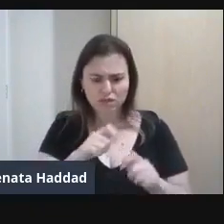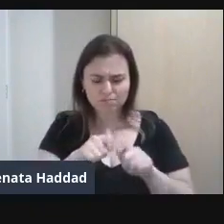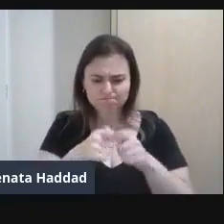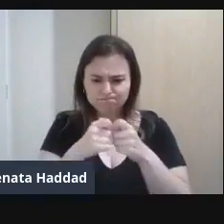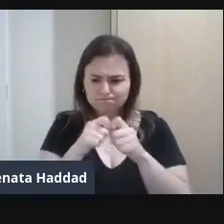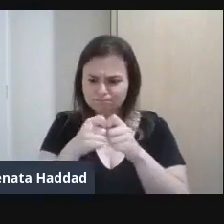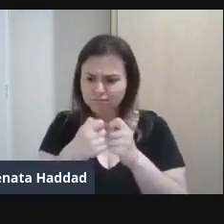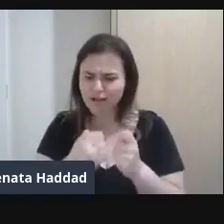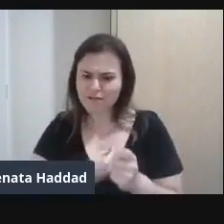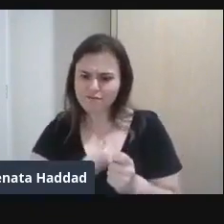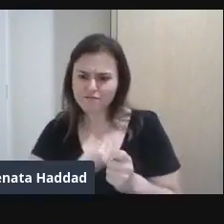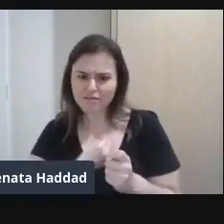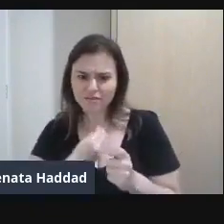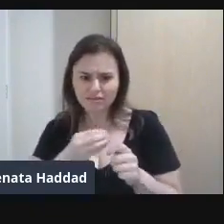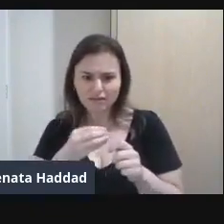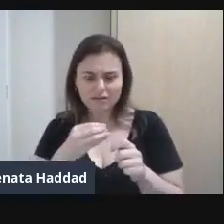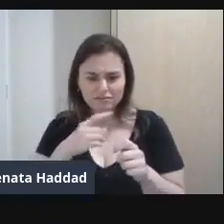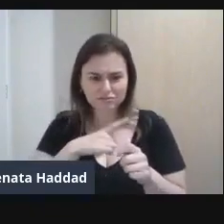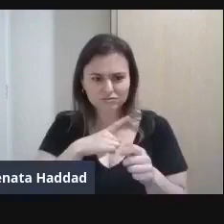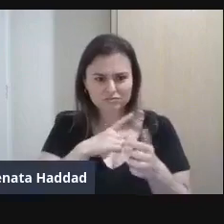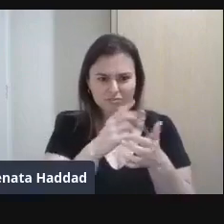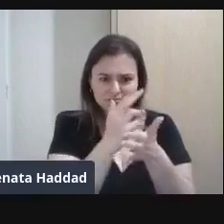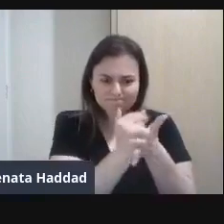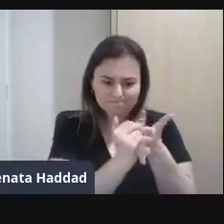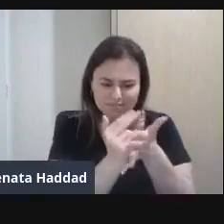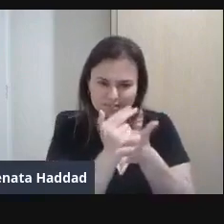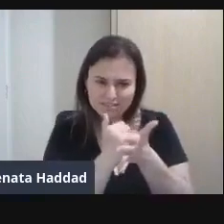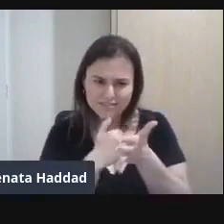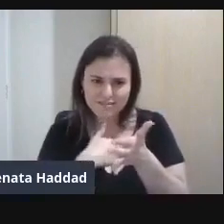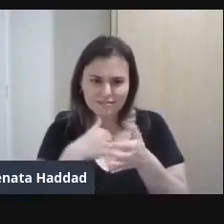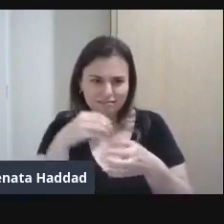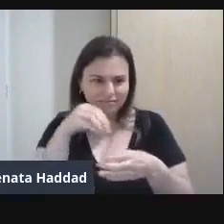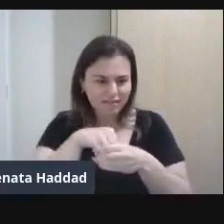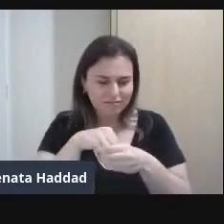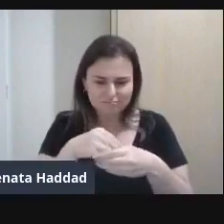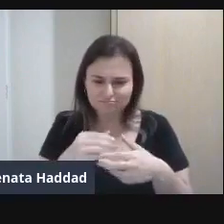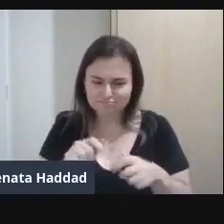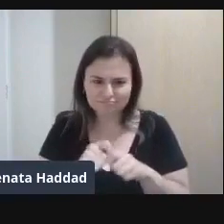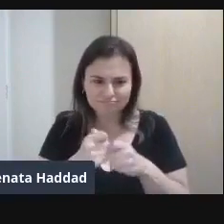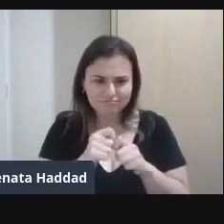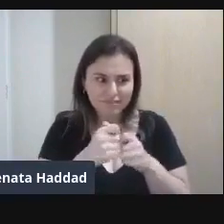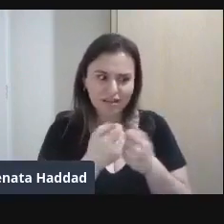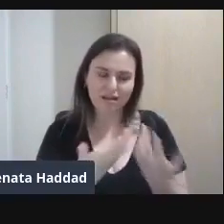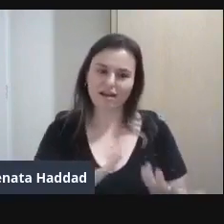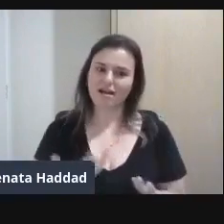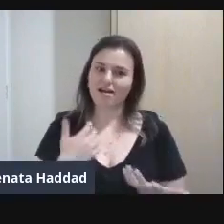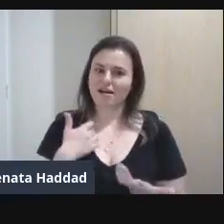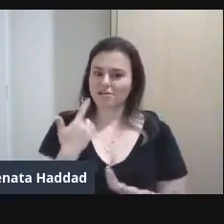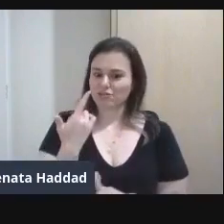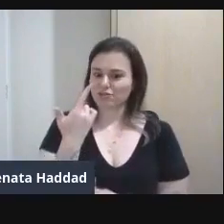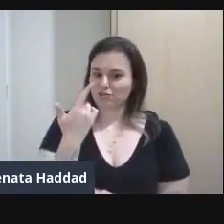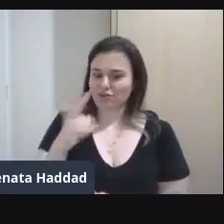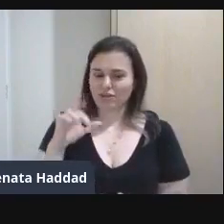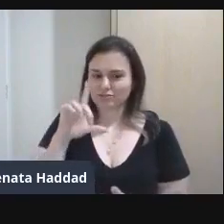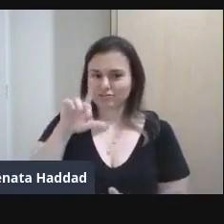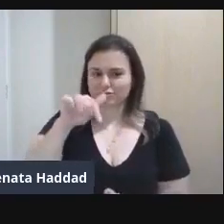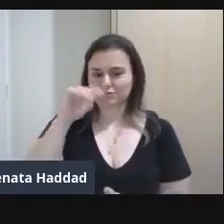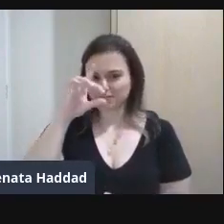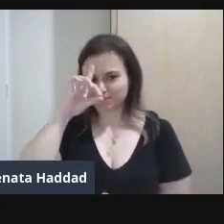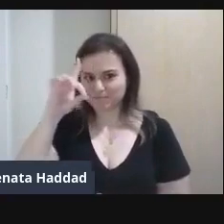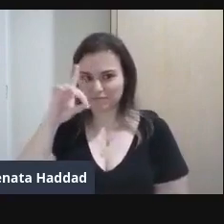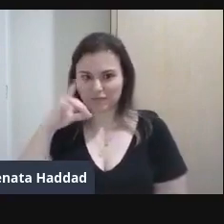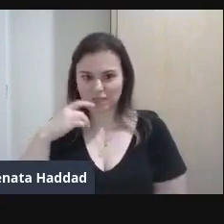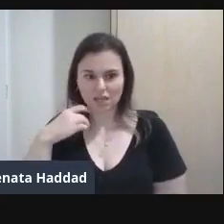Desenhado Por ela Nas linhas No dia Seguinte Ele chegou Com uma